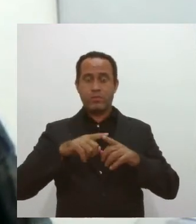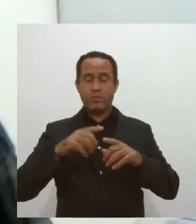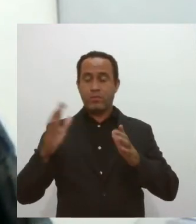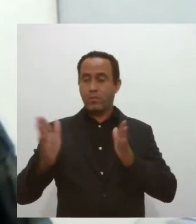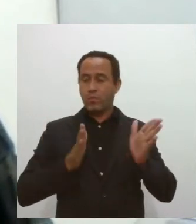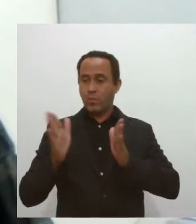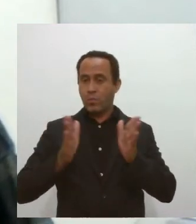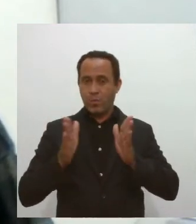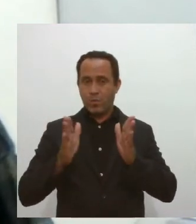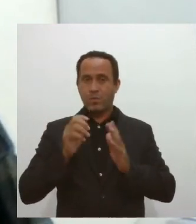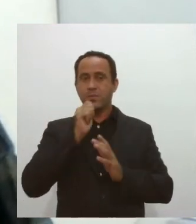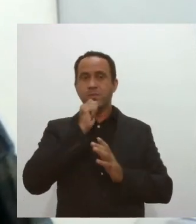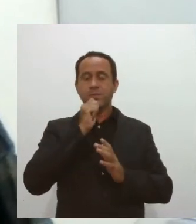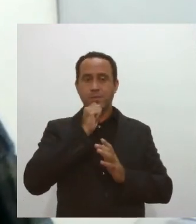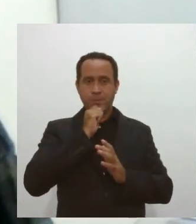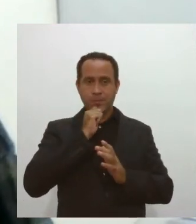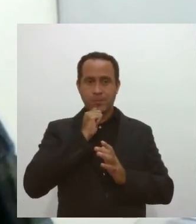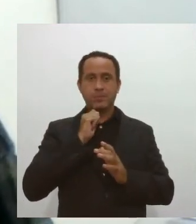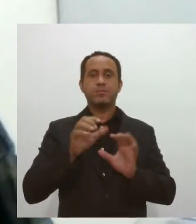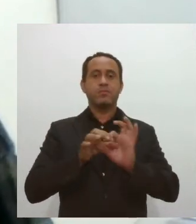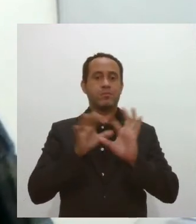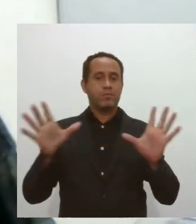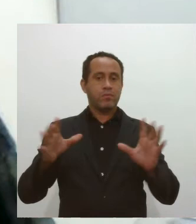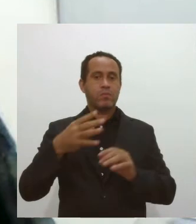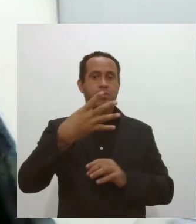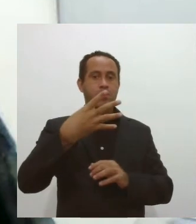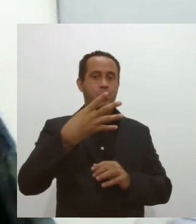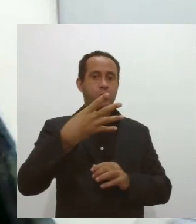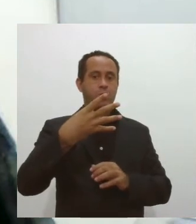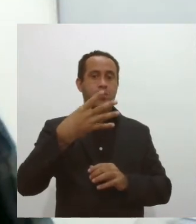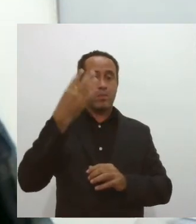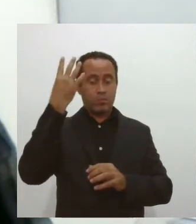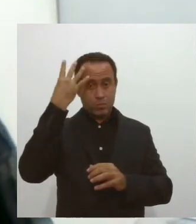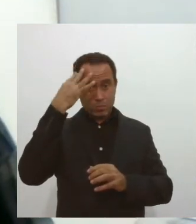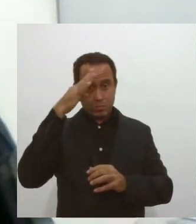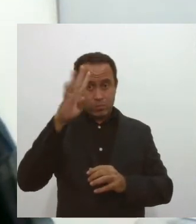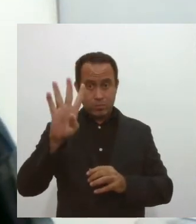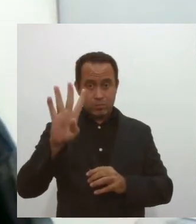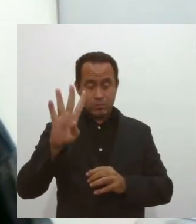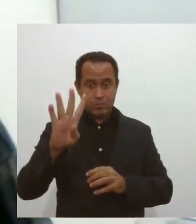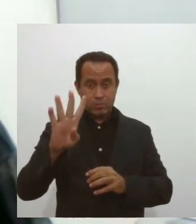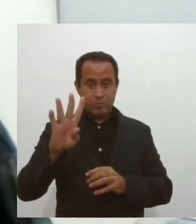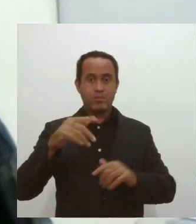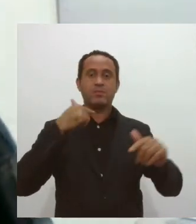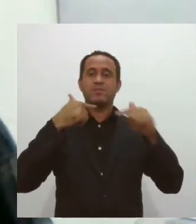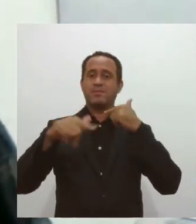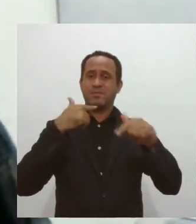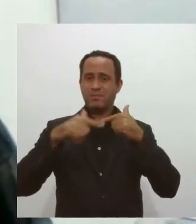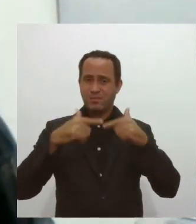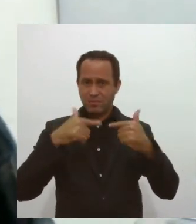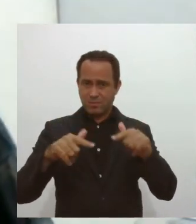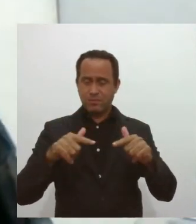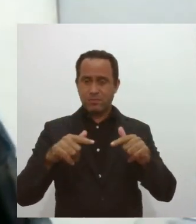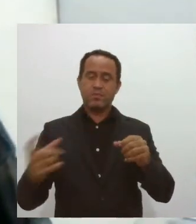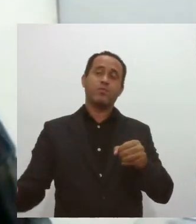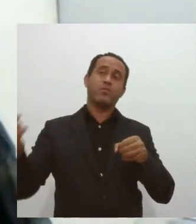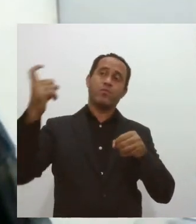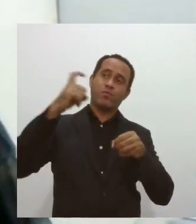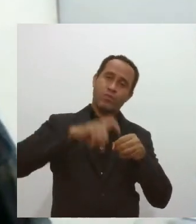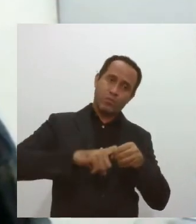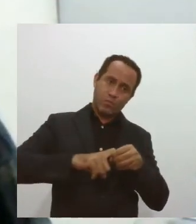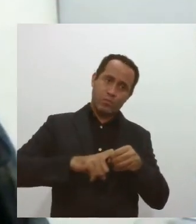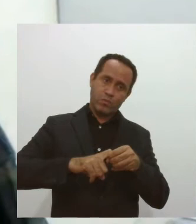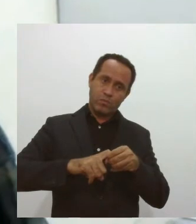gente vinha liberando. A gente está liberando em torno de quatro dias, mas a gente está trabalhando para voltar a